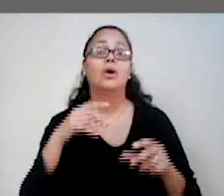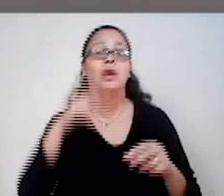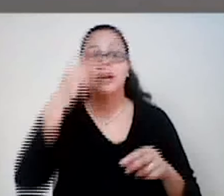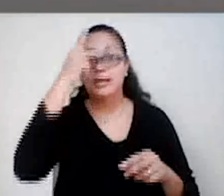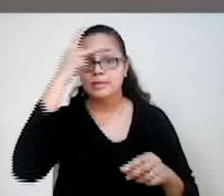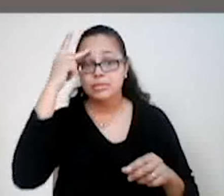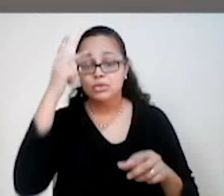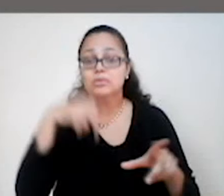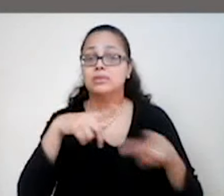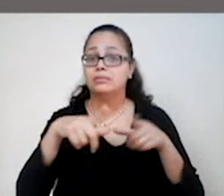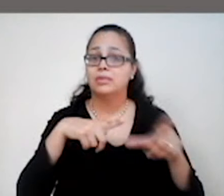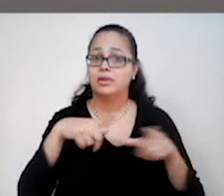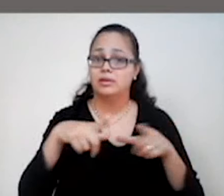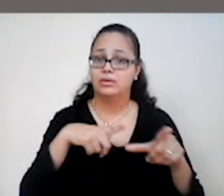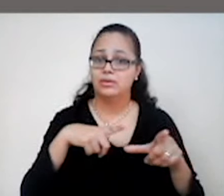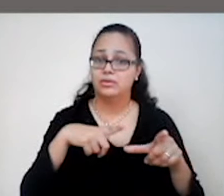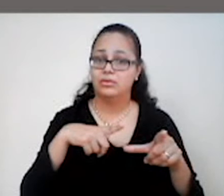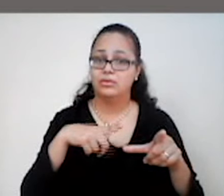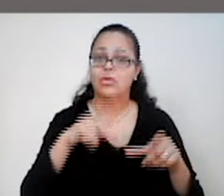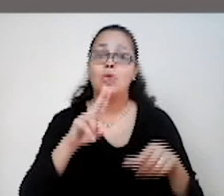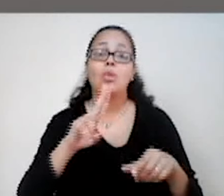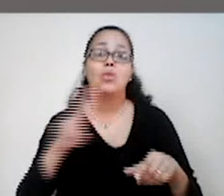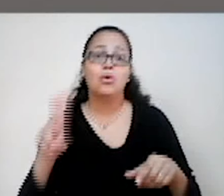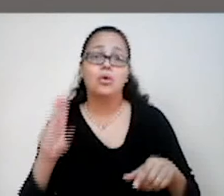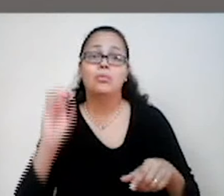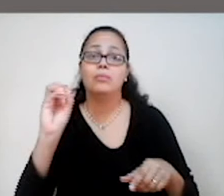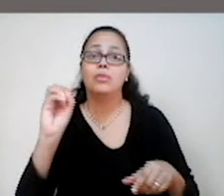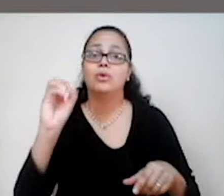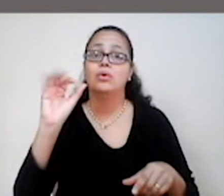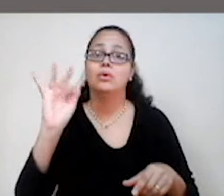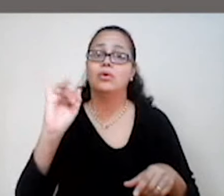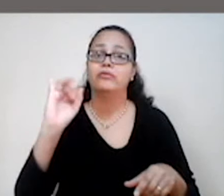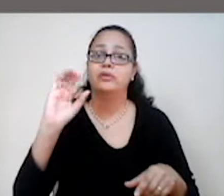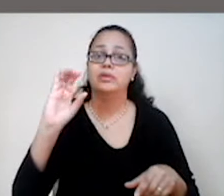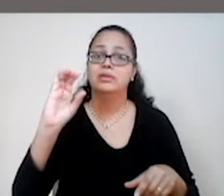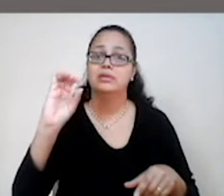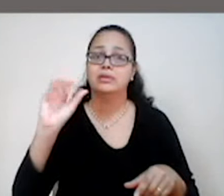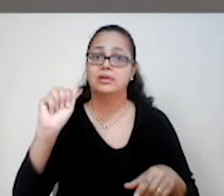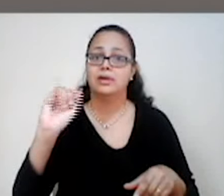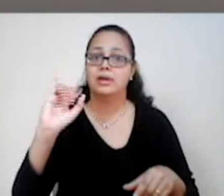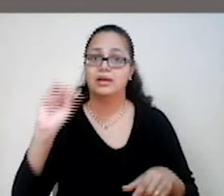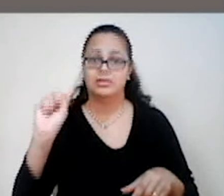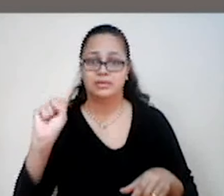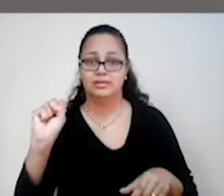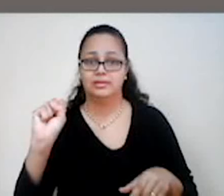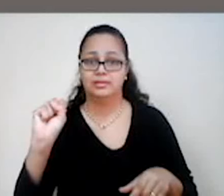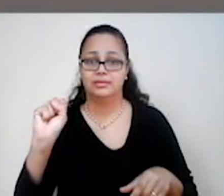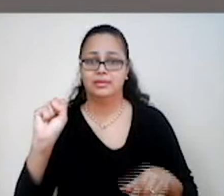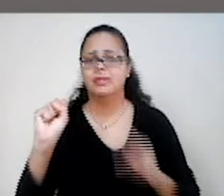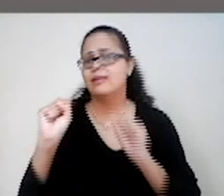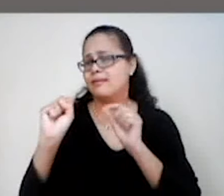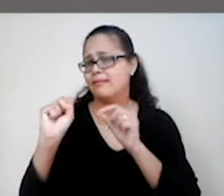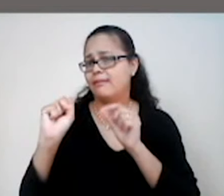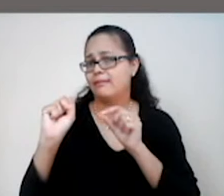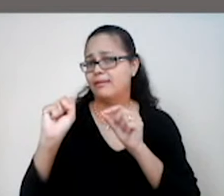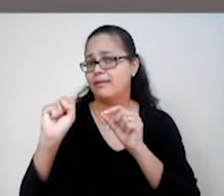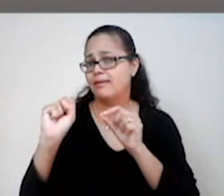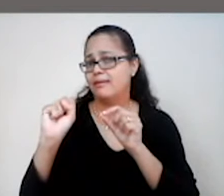chamados oficiais. Então, quem que eram os oficiais? Eram aqueles mais